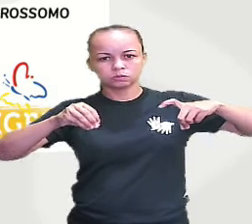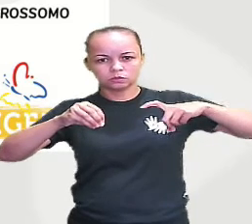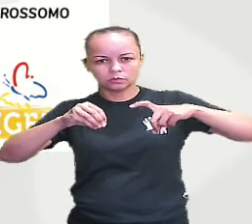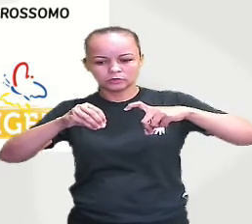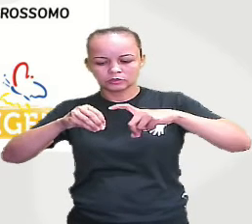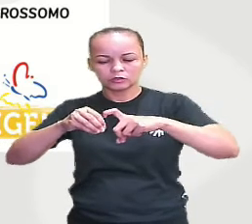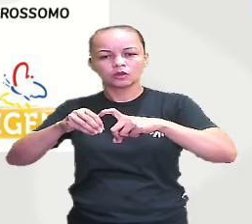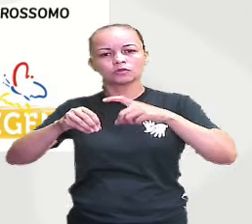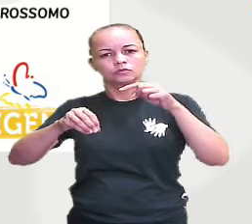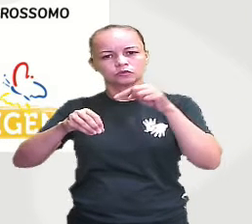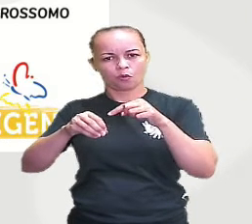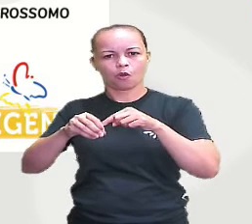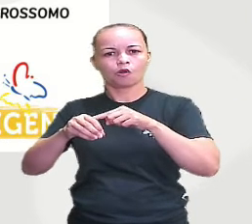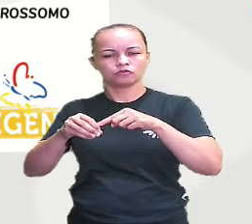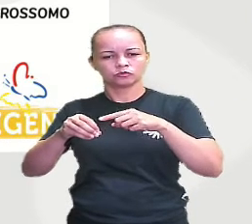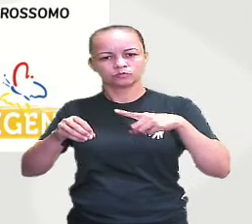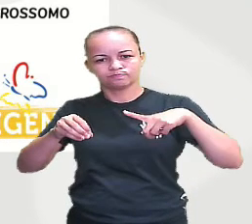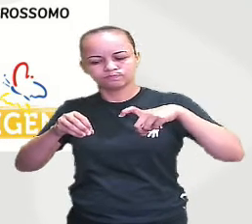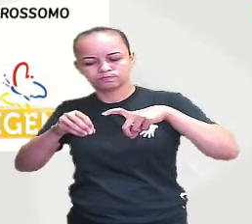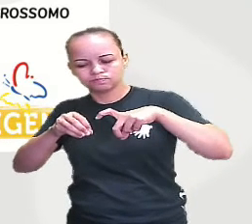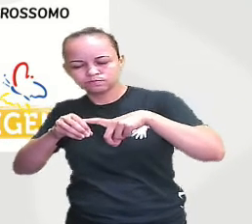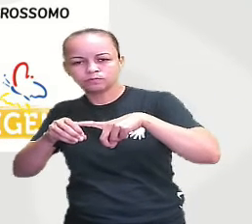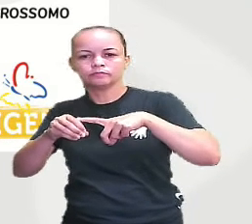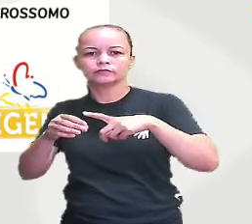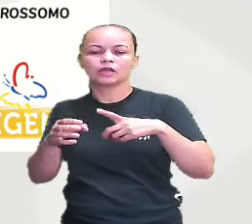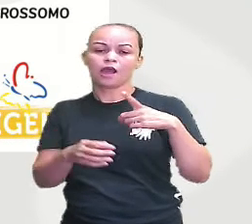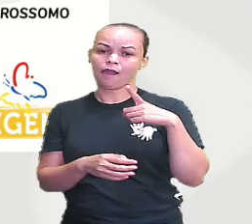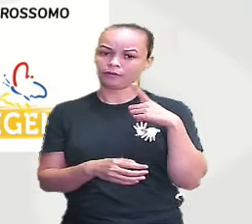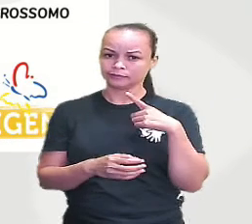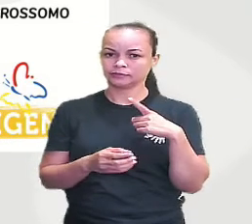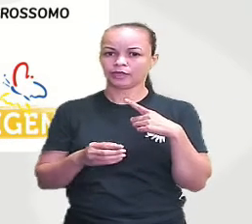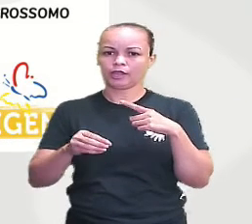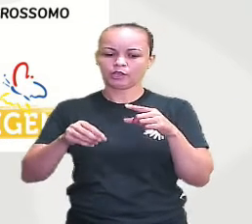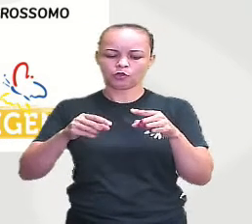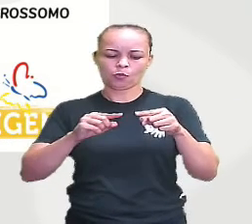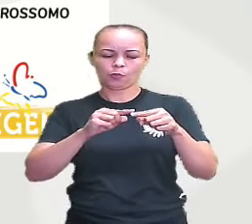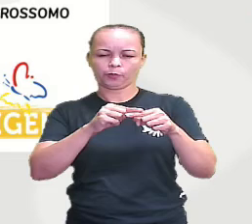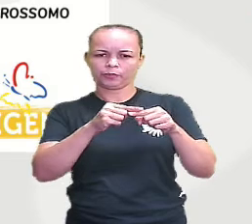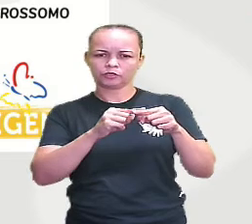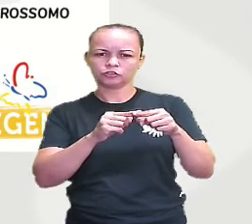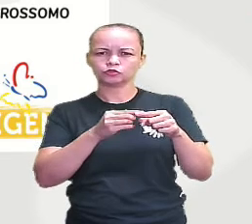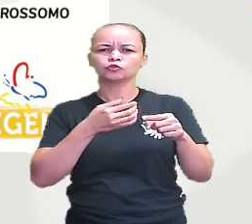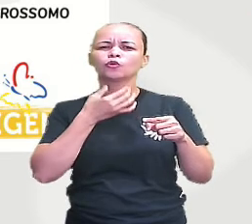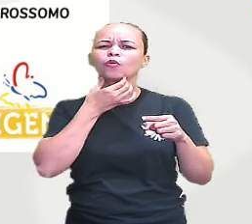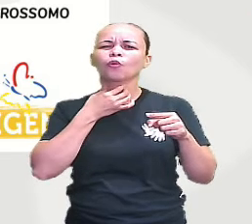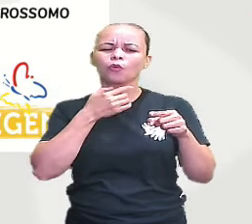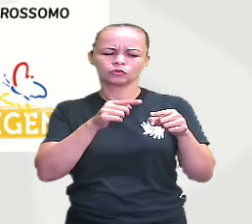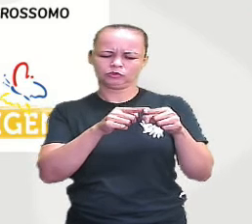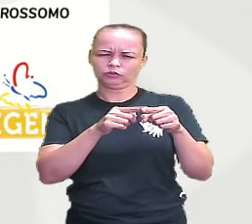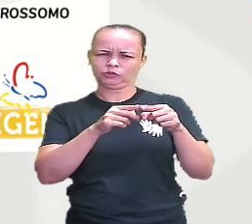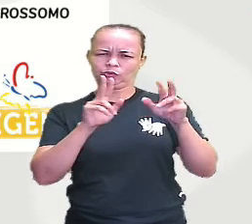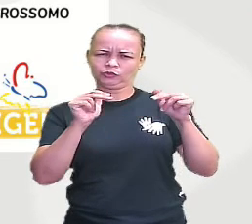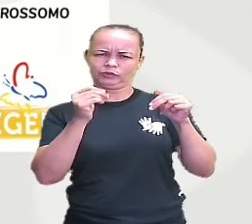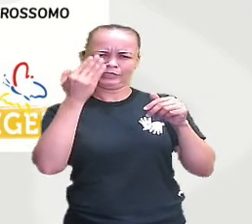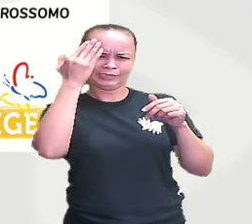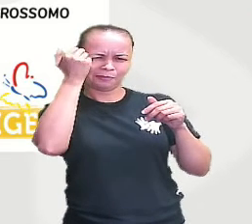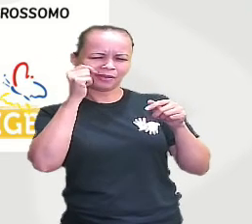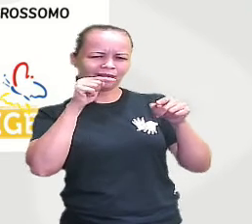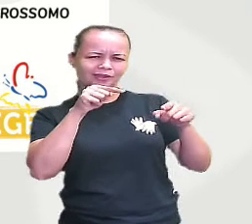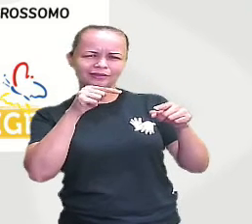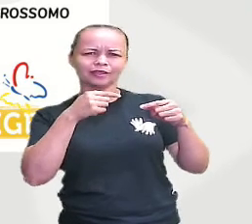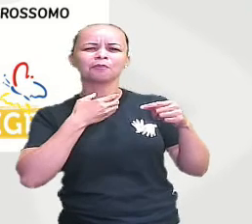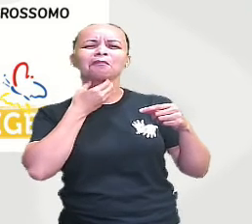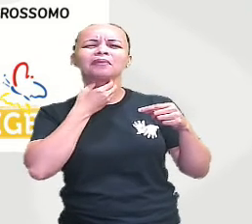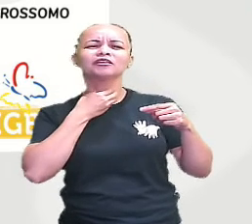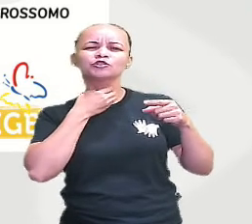ovócito primário, tá? Ali tem o pescoço, aí você pode perguntar, nunca imaginei que eu ia saber disso, que um espermatozoide tem